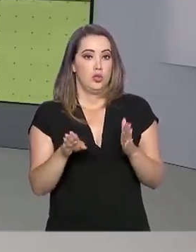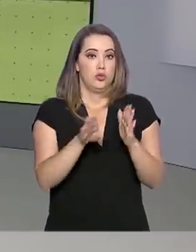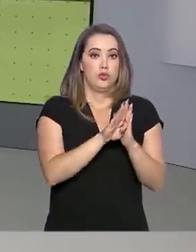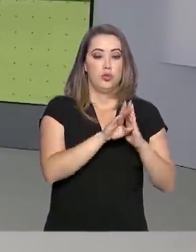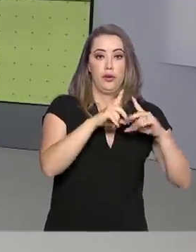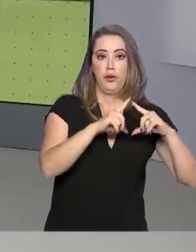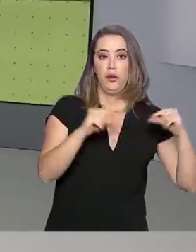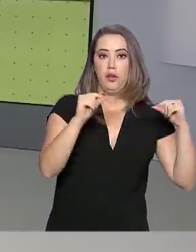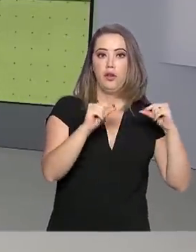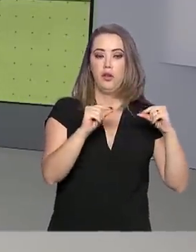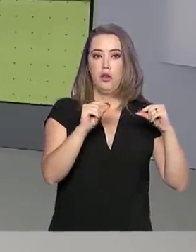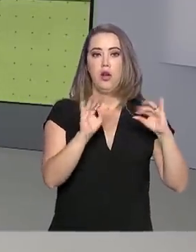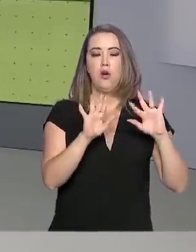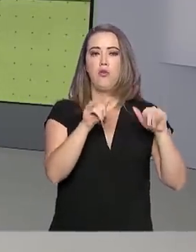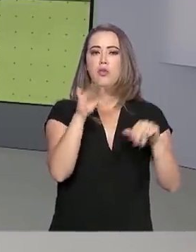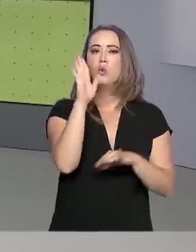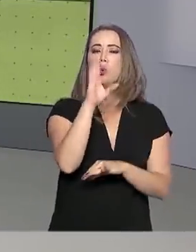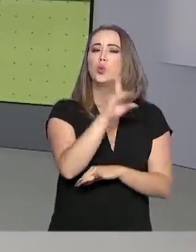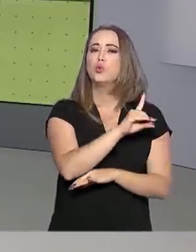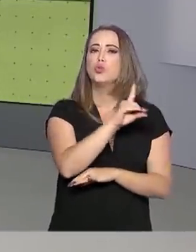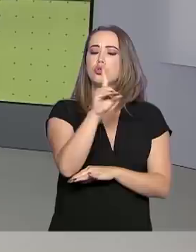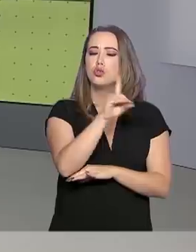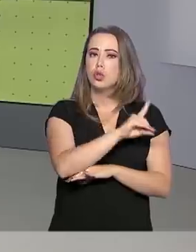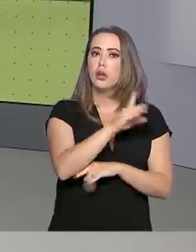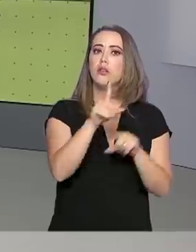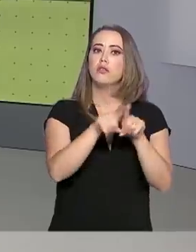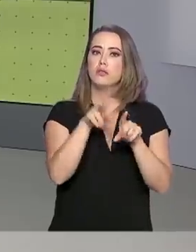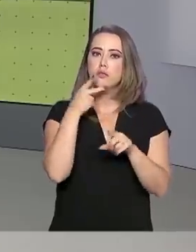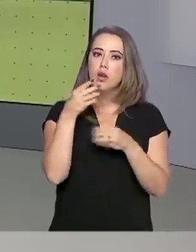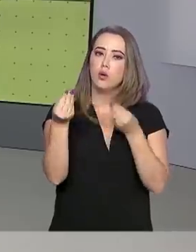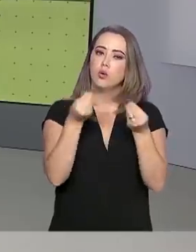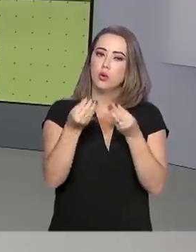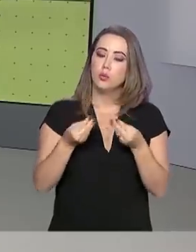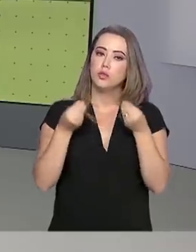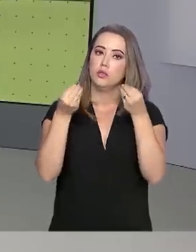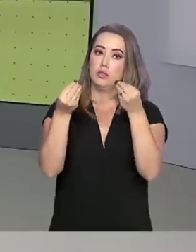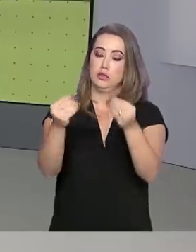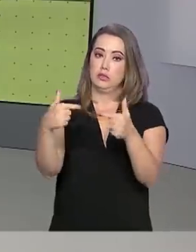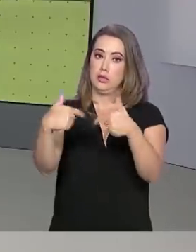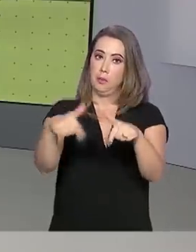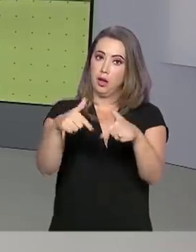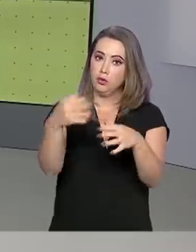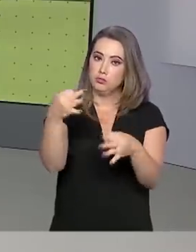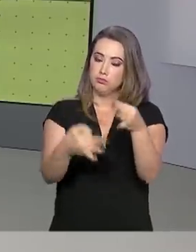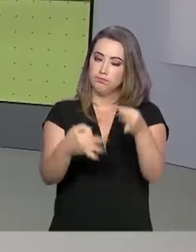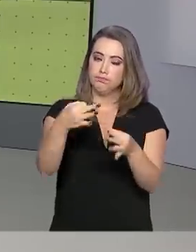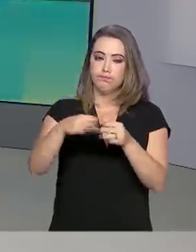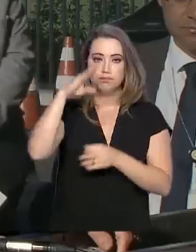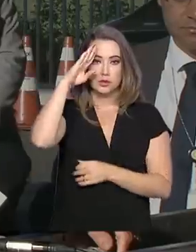dia, o presidente falou da medida. Ele defendeu garantia jurídica para os militares que atuarem na missão.